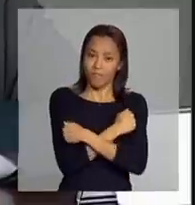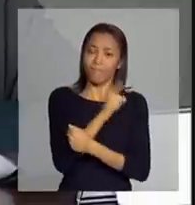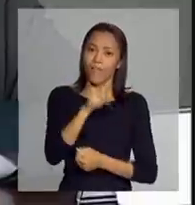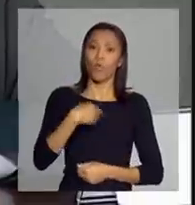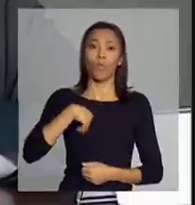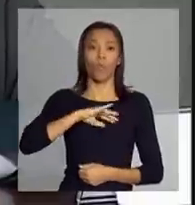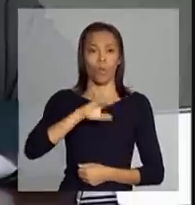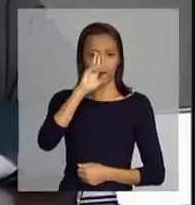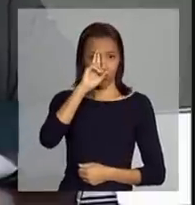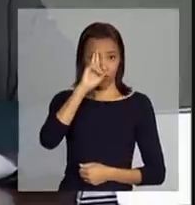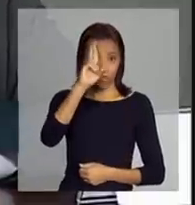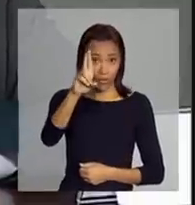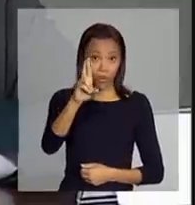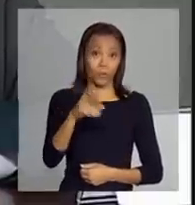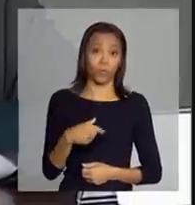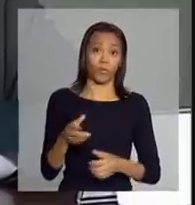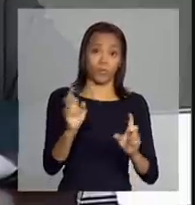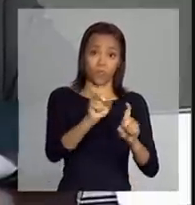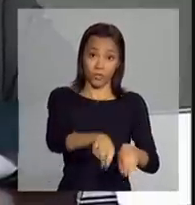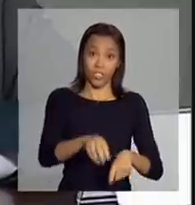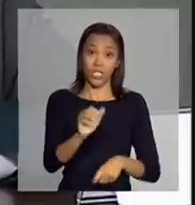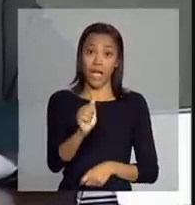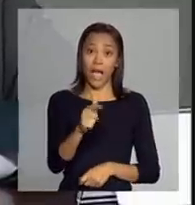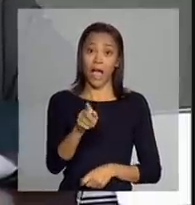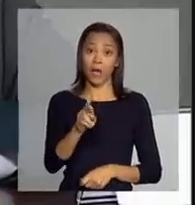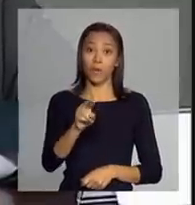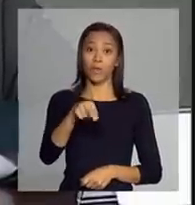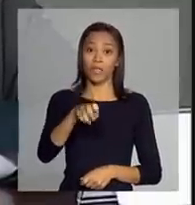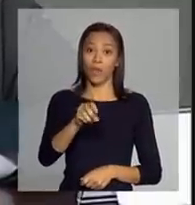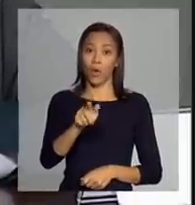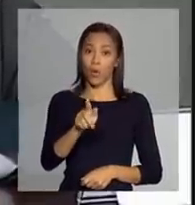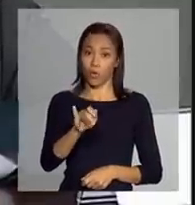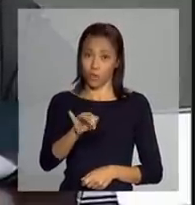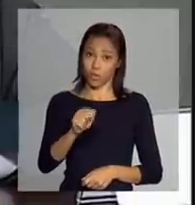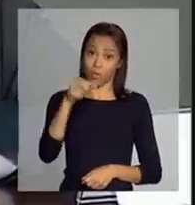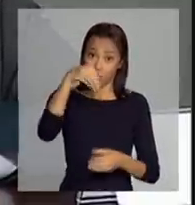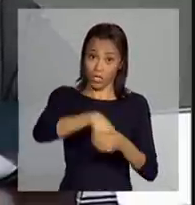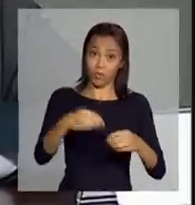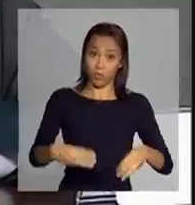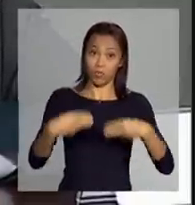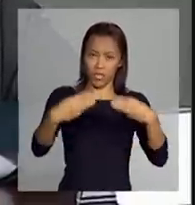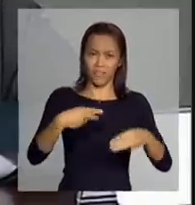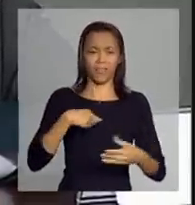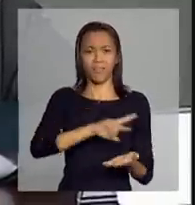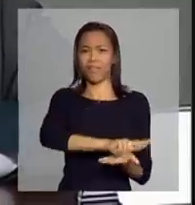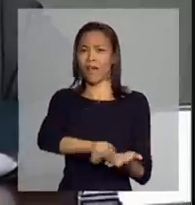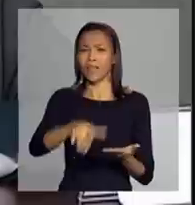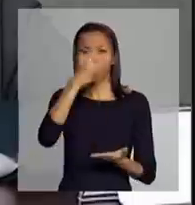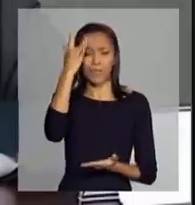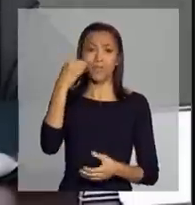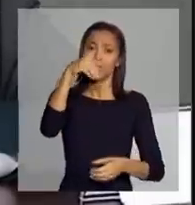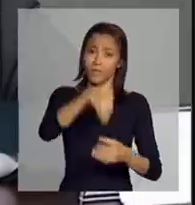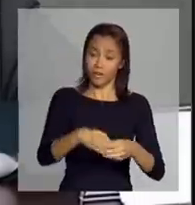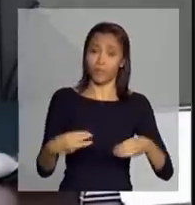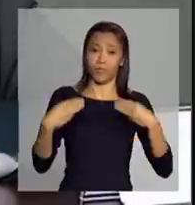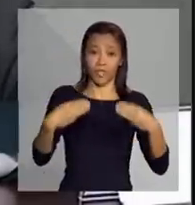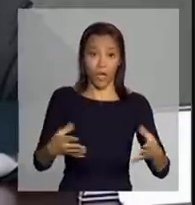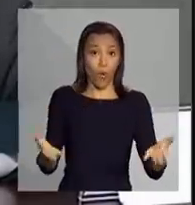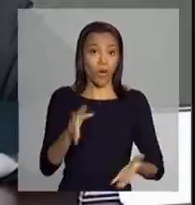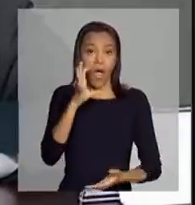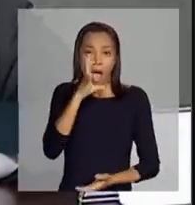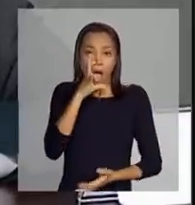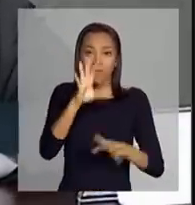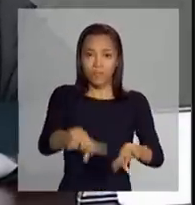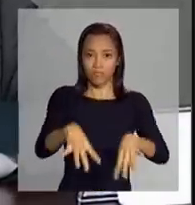diretor de agronegócio, lá do Ministério. Aqui tem várias pessoas aqui do Ministério da Agricultura prestigiando esse ato. Queria